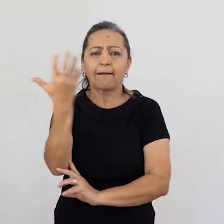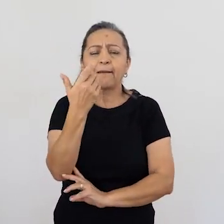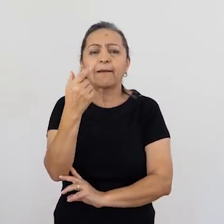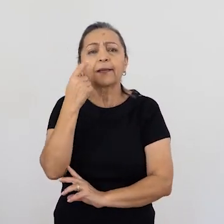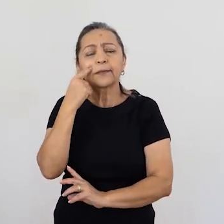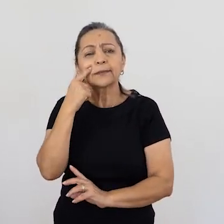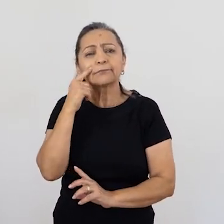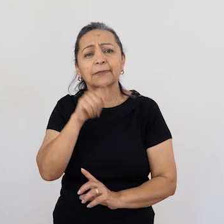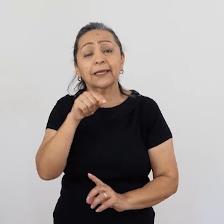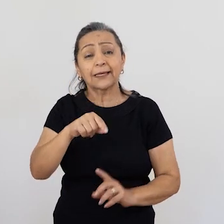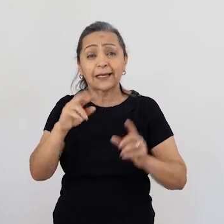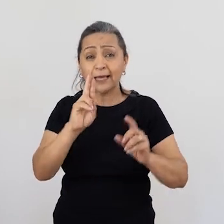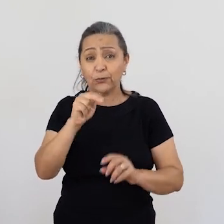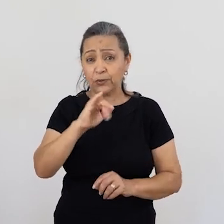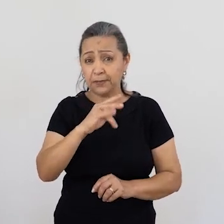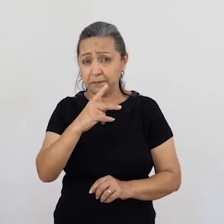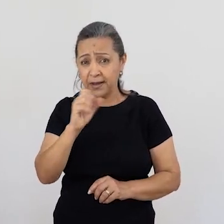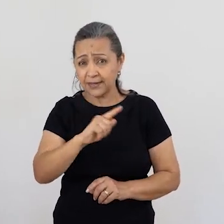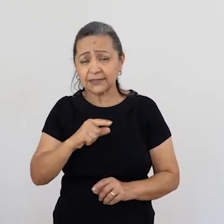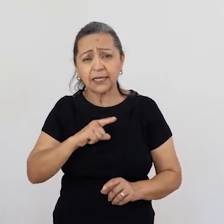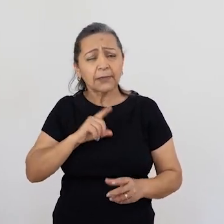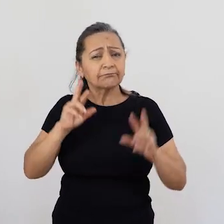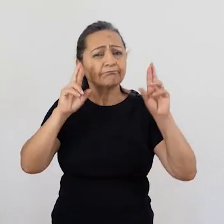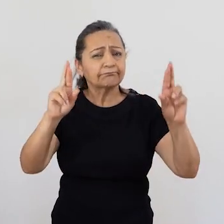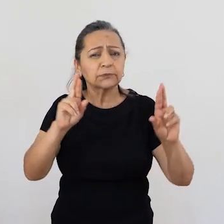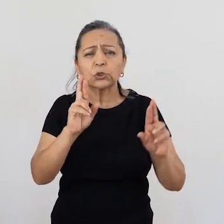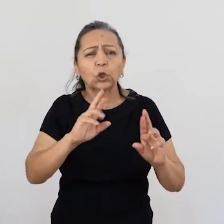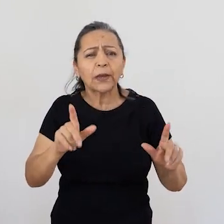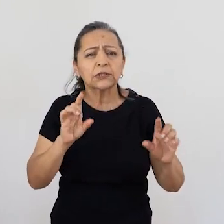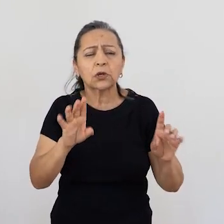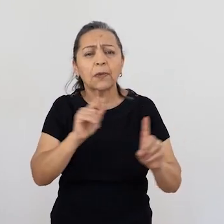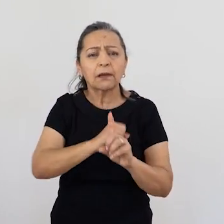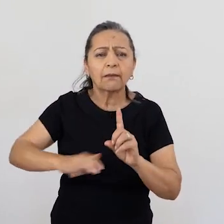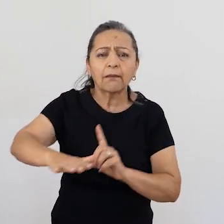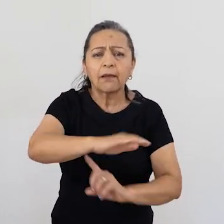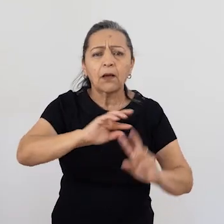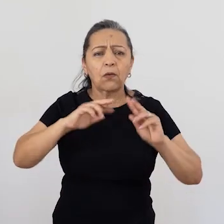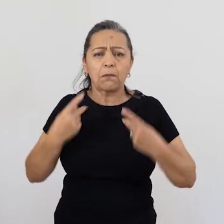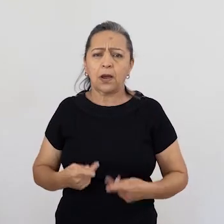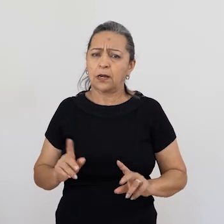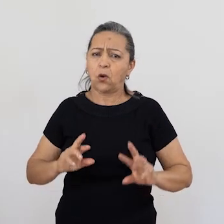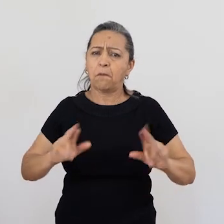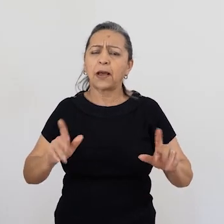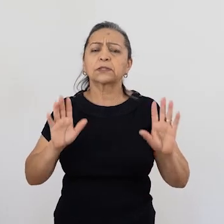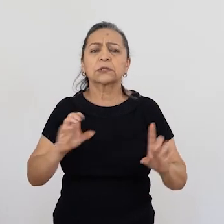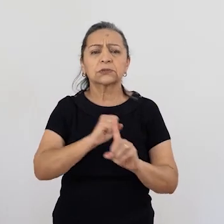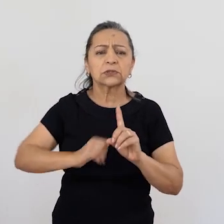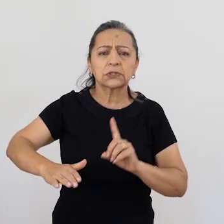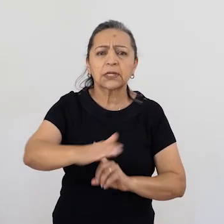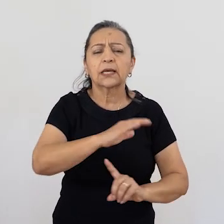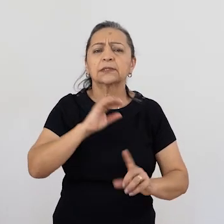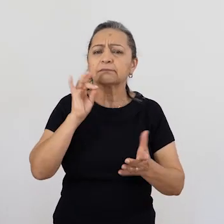no ponto de vista da Unipaz, se coloca numa perspectiva não apenas de uma sociedade humana, mas uma sociedade